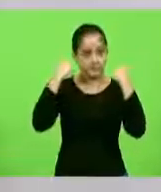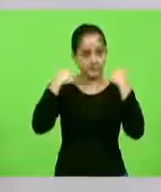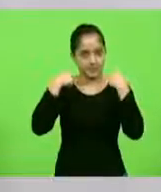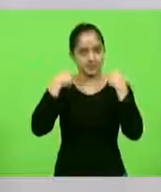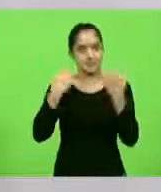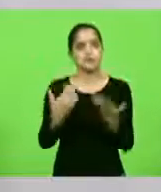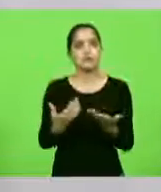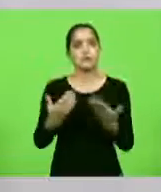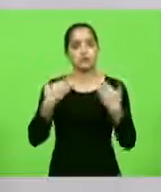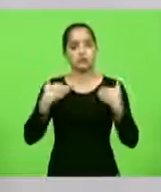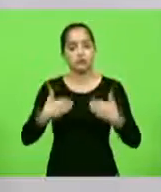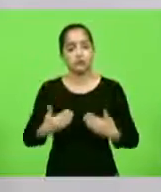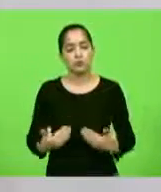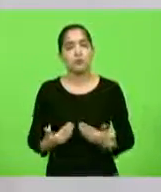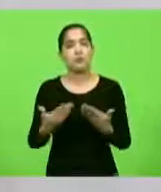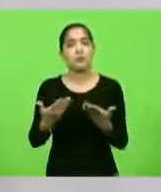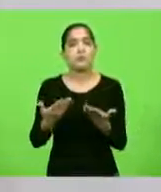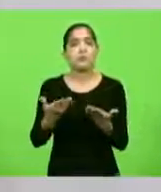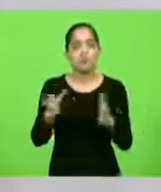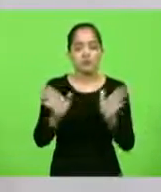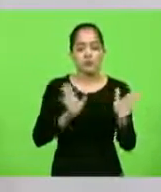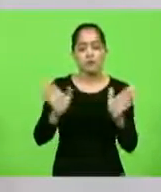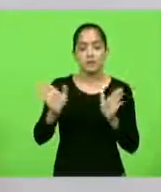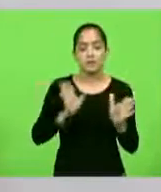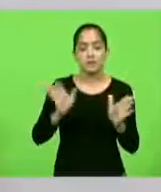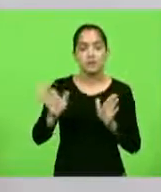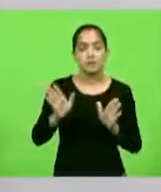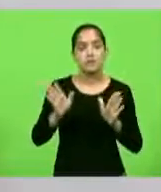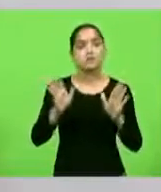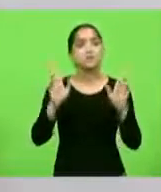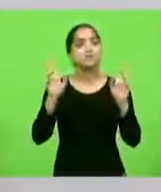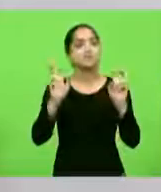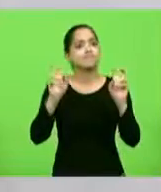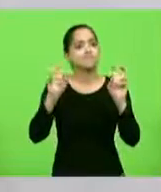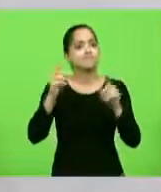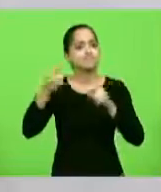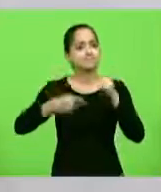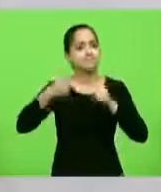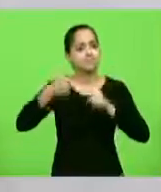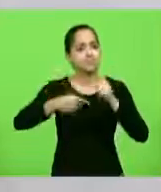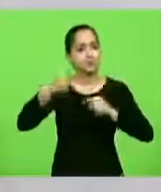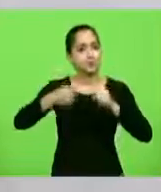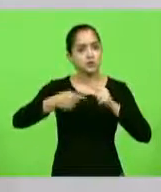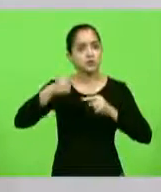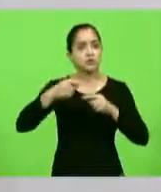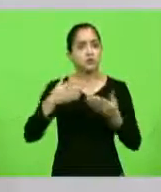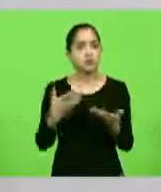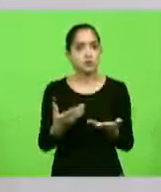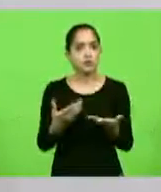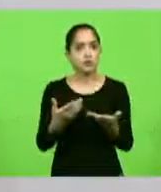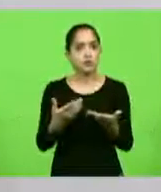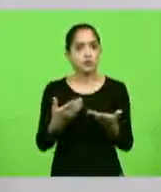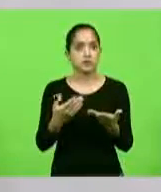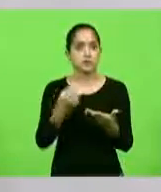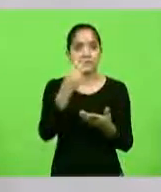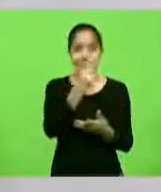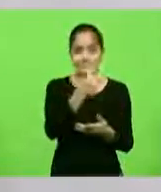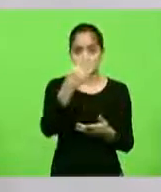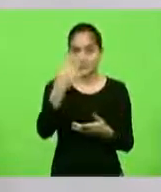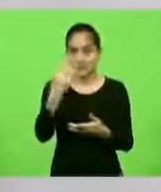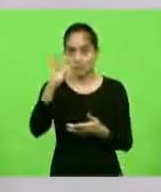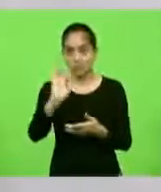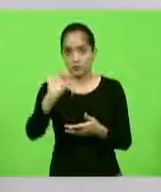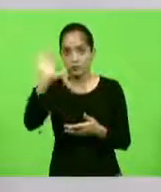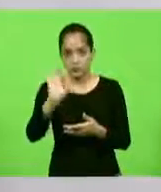fez com que, durante esse momento de pandemia, o tema foi mais falado nos últimos tempos, que nós temos aí 34% das pessoas